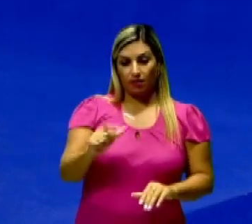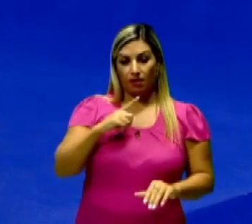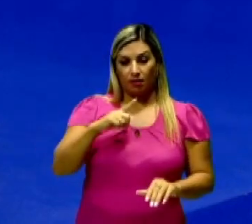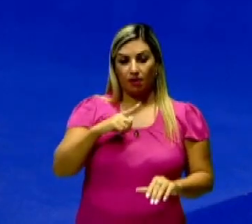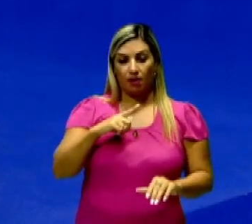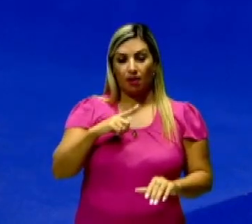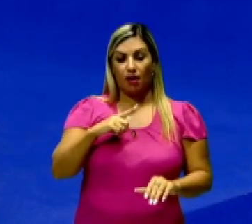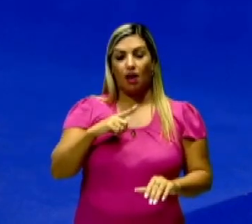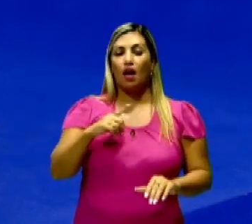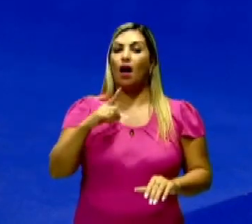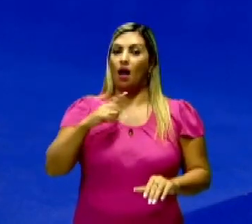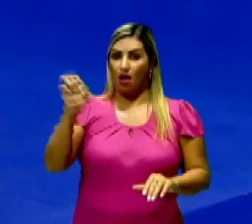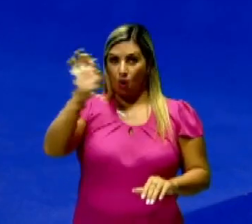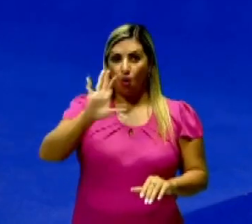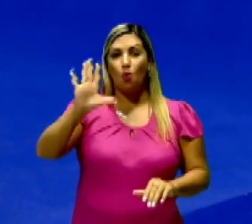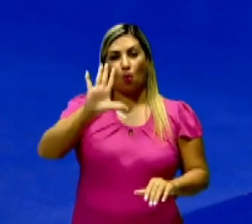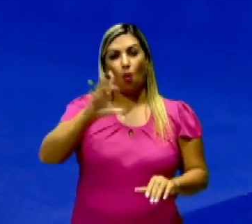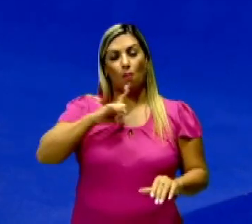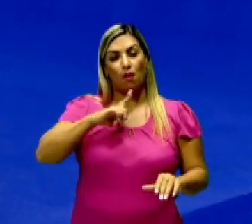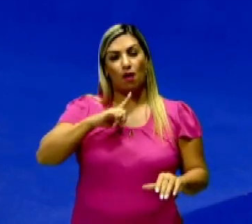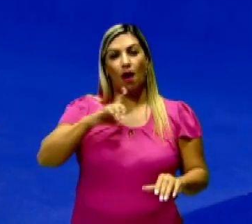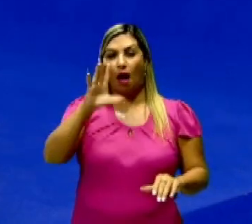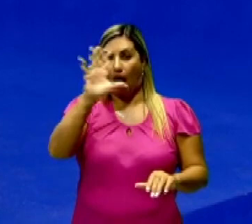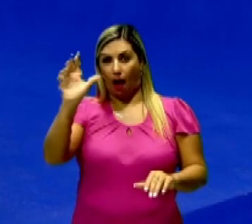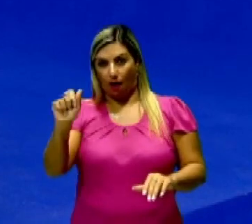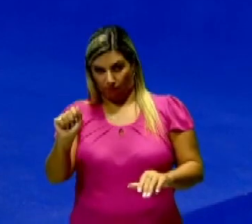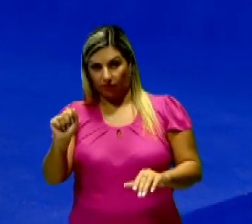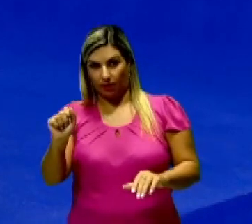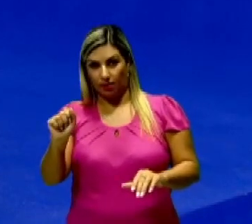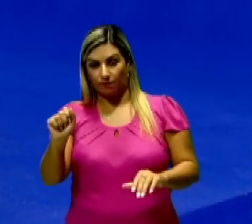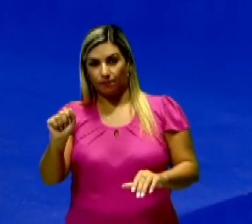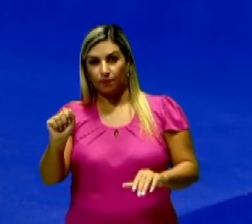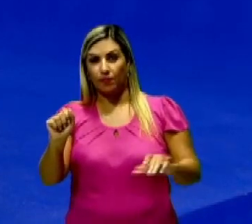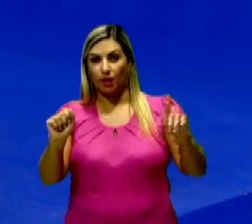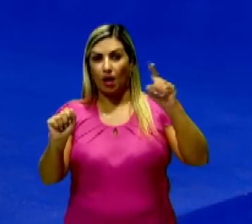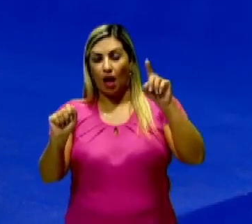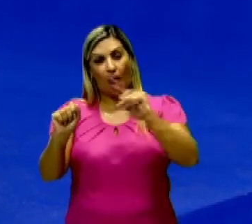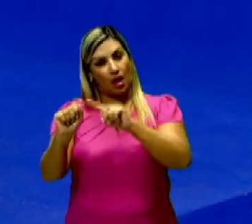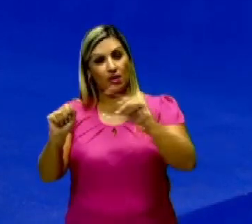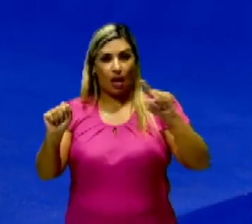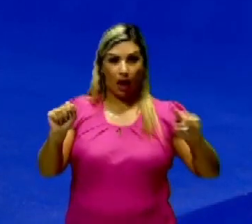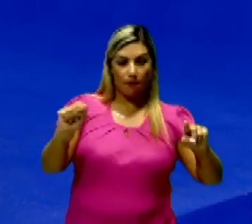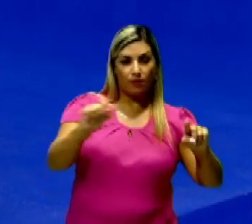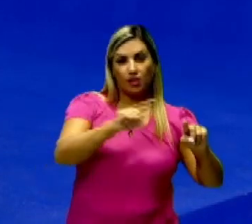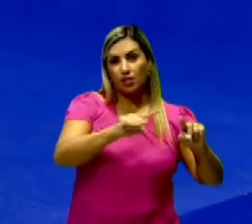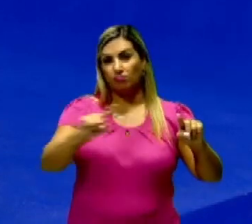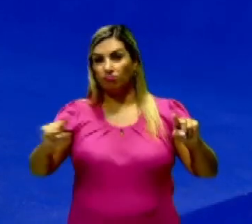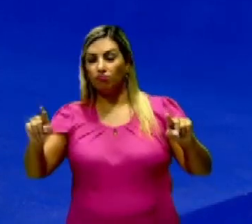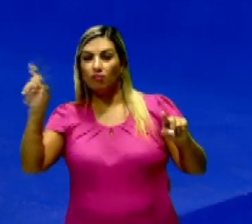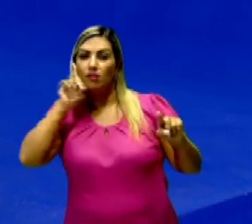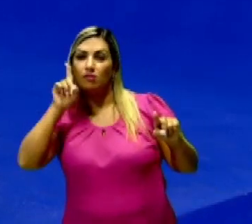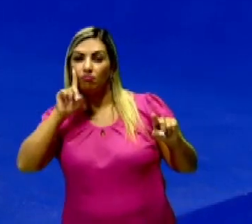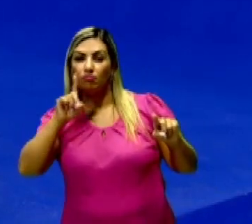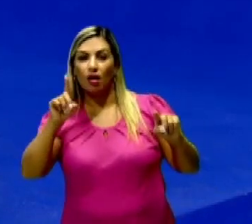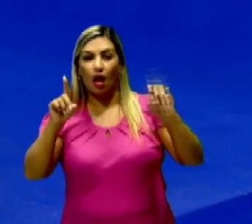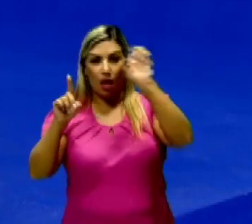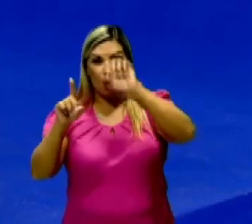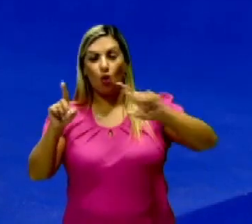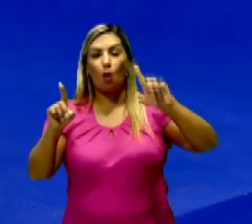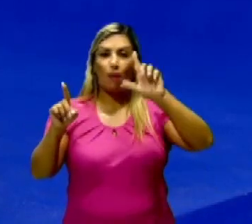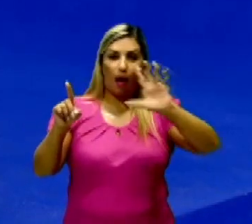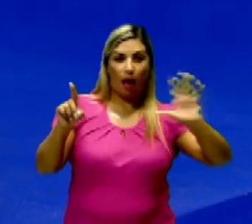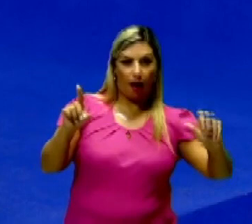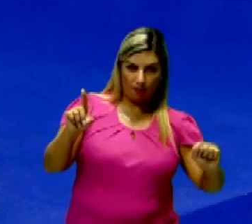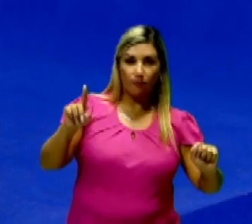europeus buscavam mão de obra no continente africano, levavam essa mão de obra para o continente americano, onde eles produziam e exploravam ali as